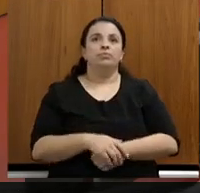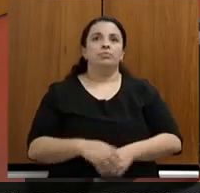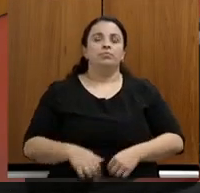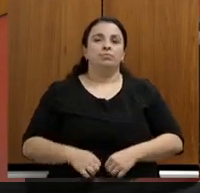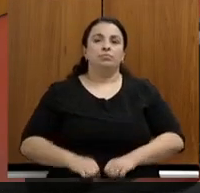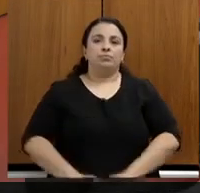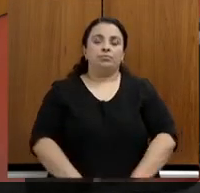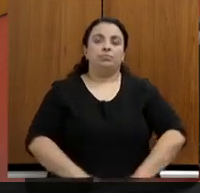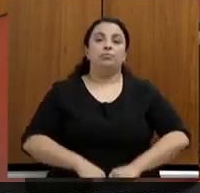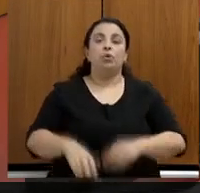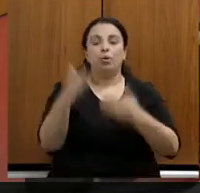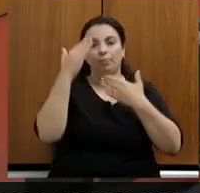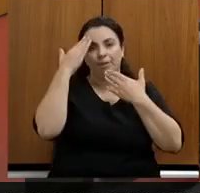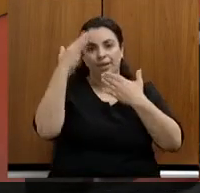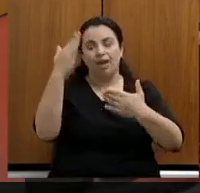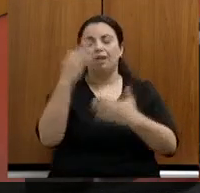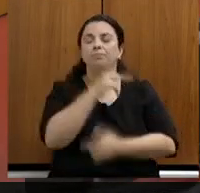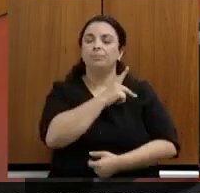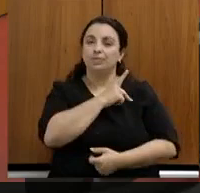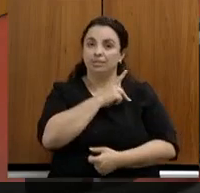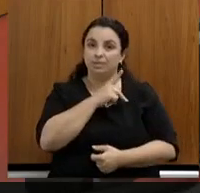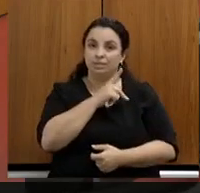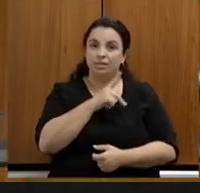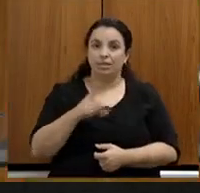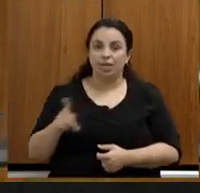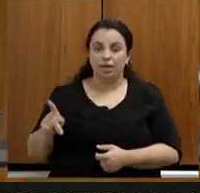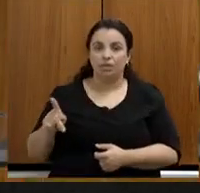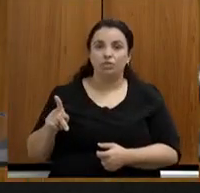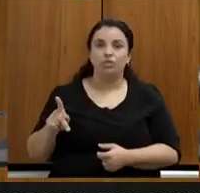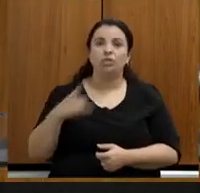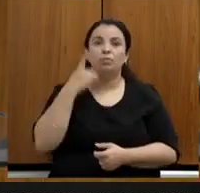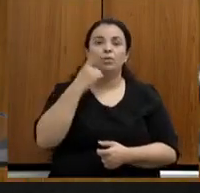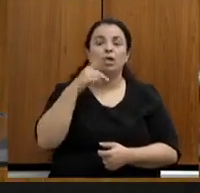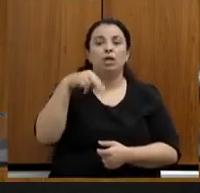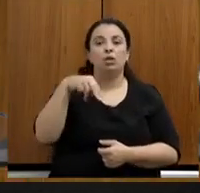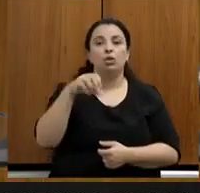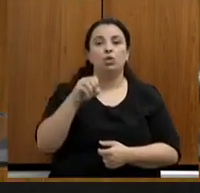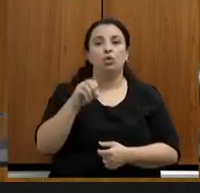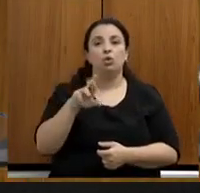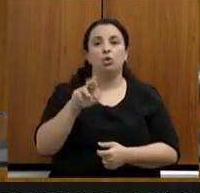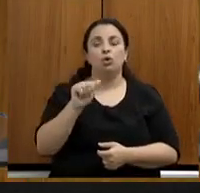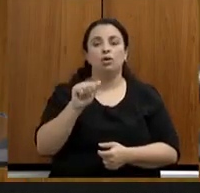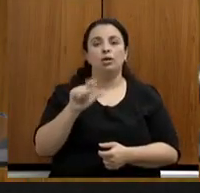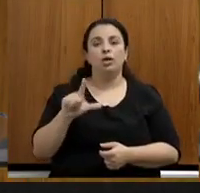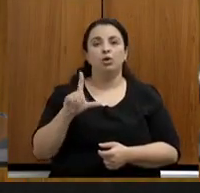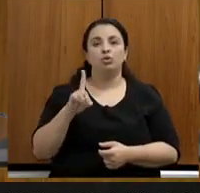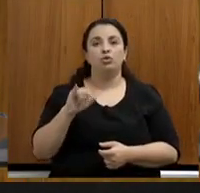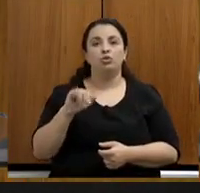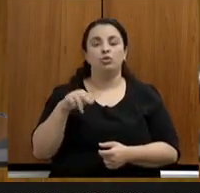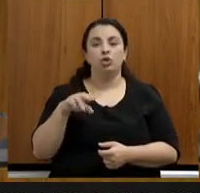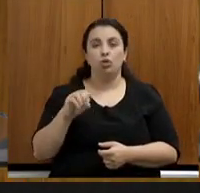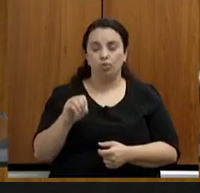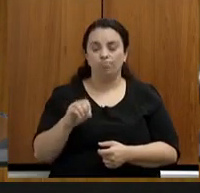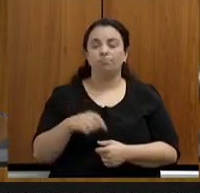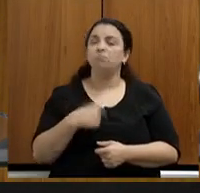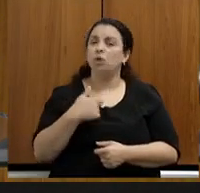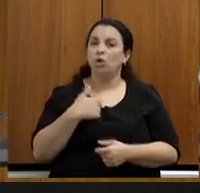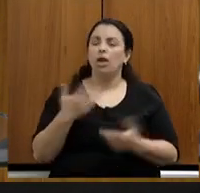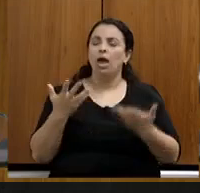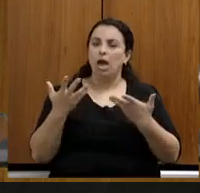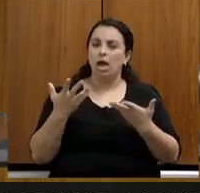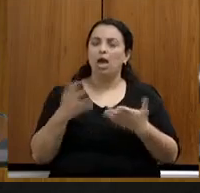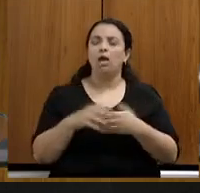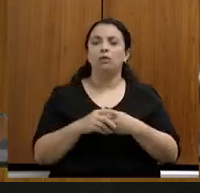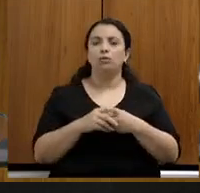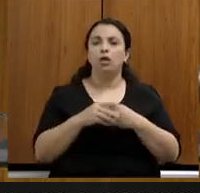Obrigada, presidente, deputado Noraldino. Quero aproveitar para cumprimentar aqui a